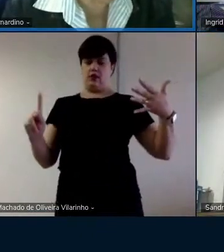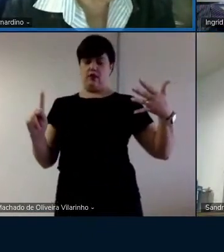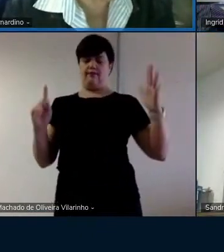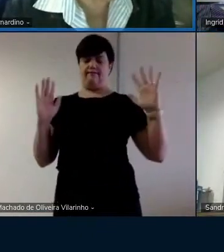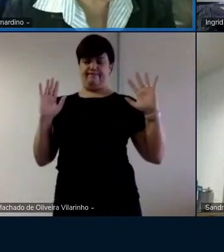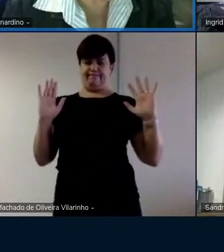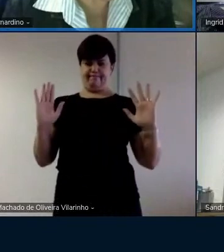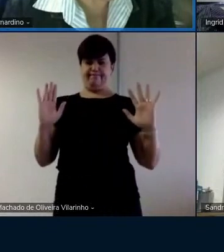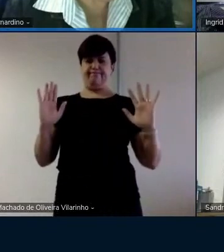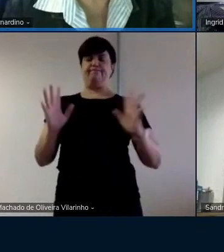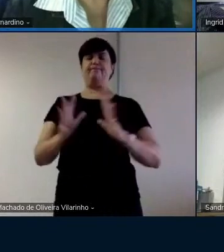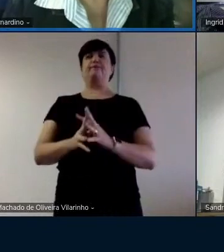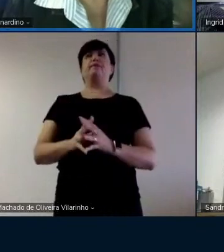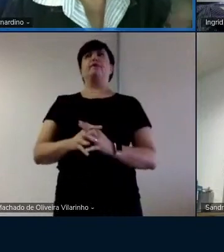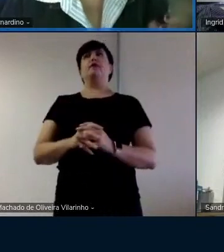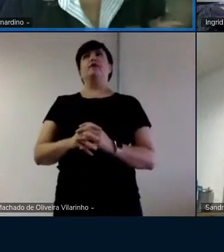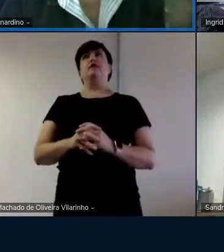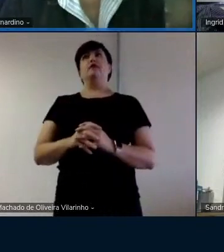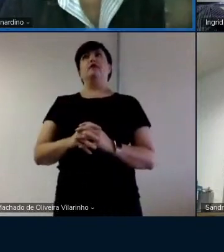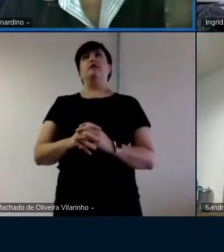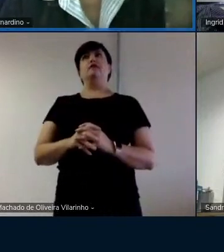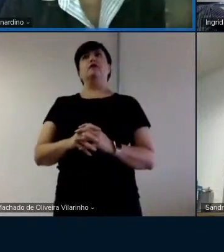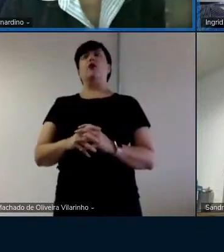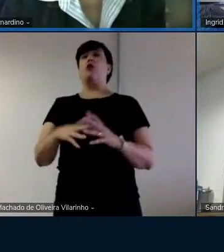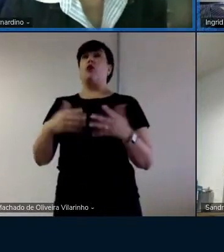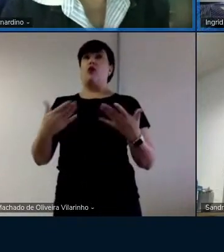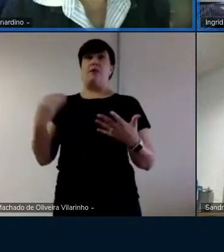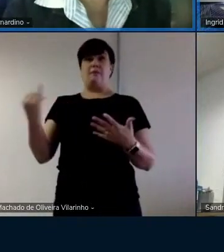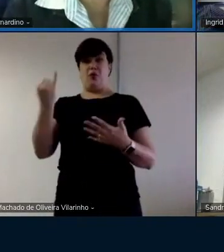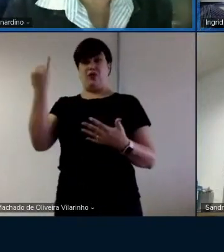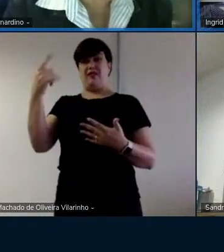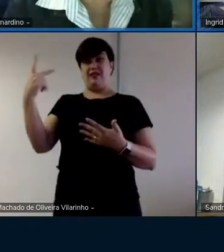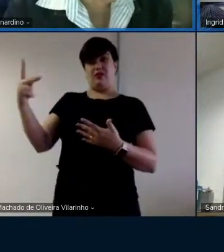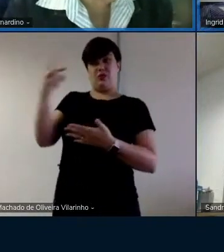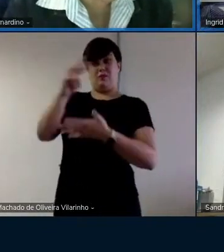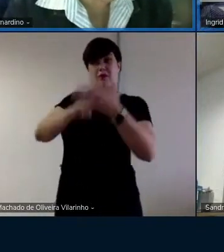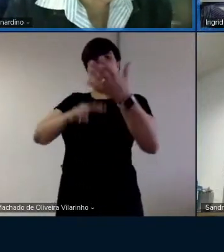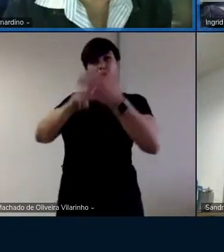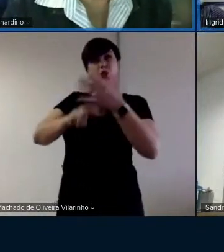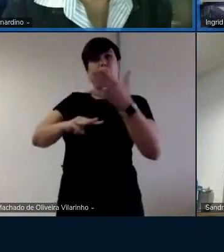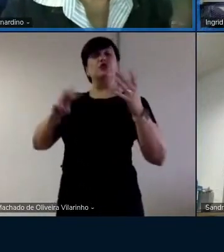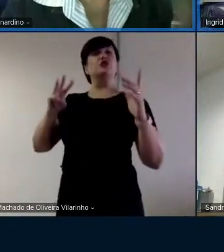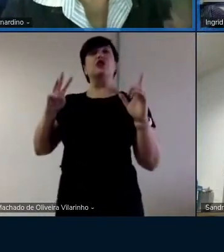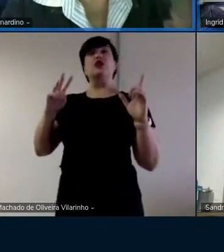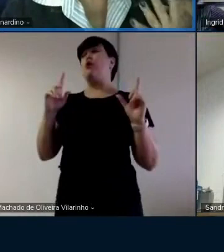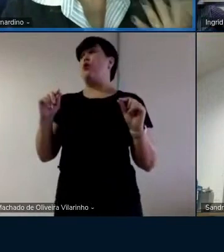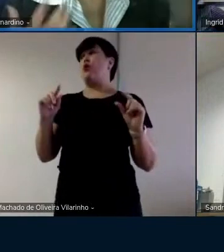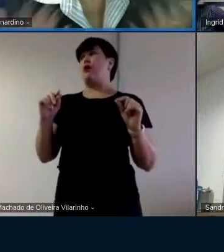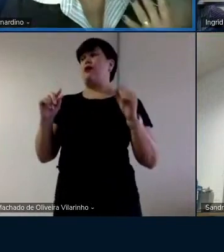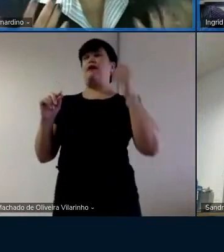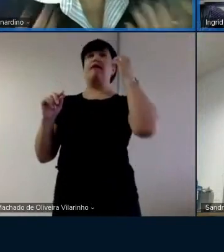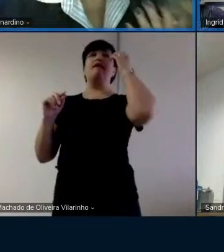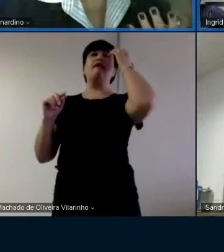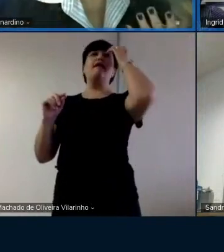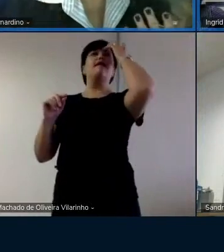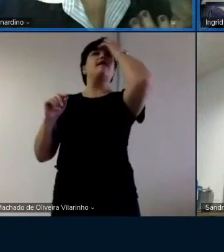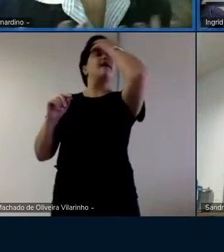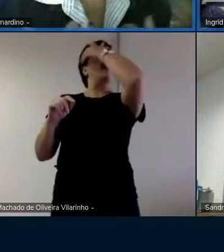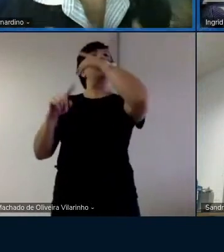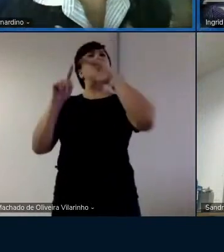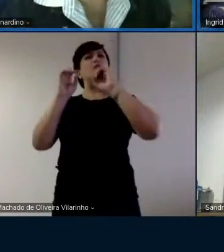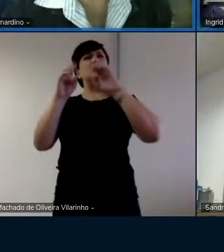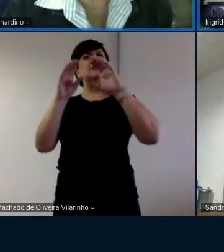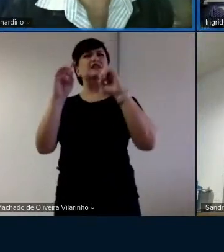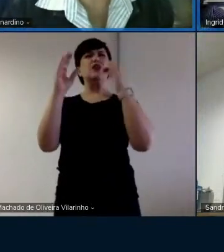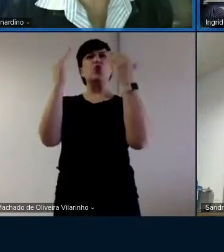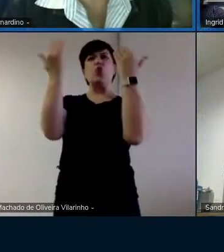o que é determinante nessa metodologia sua seria o ensino contrastivo